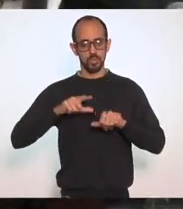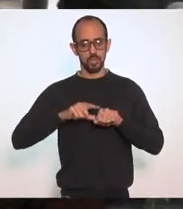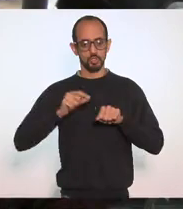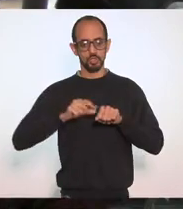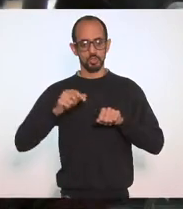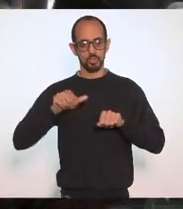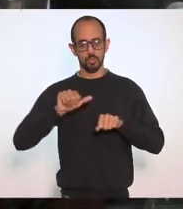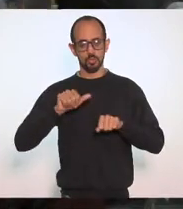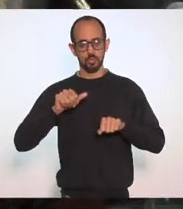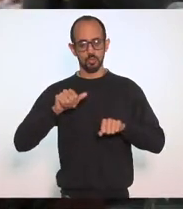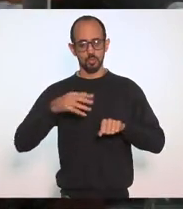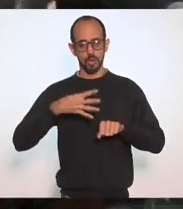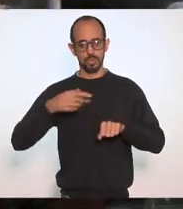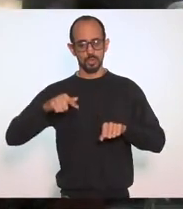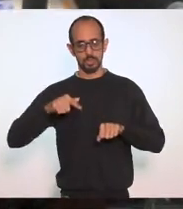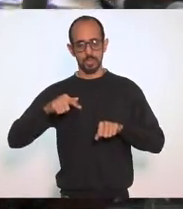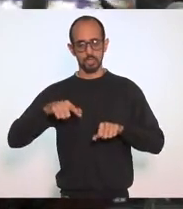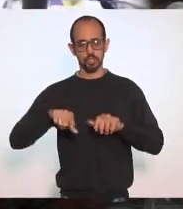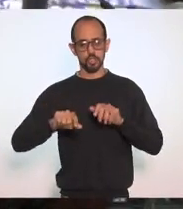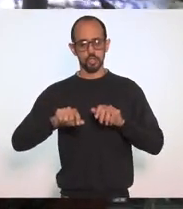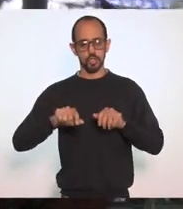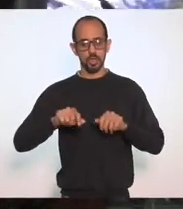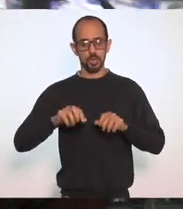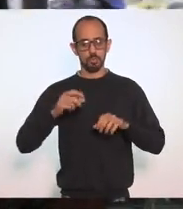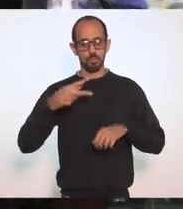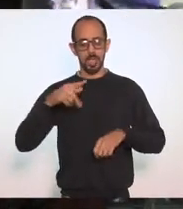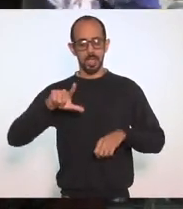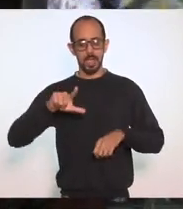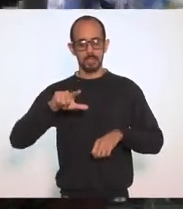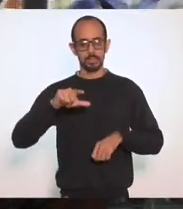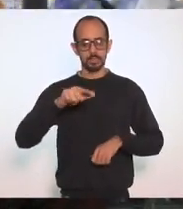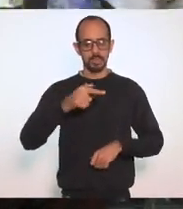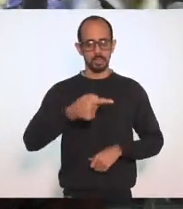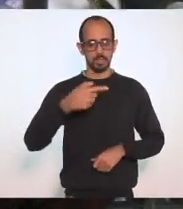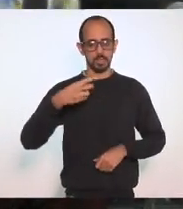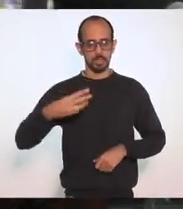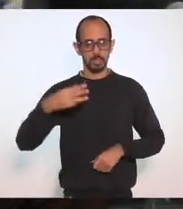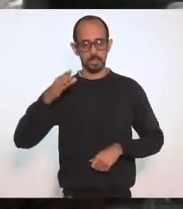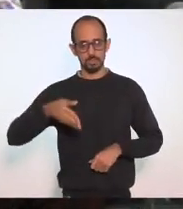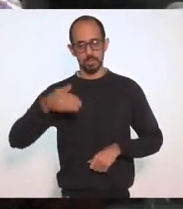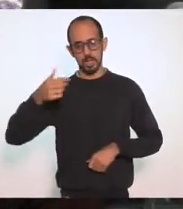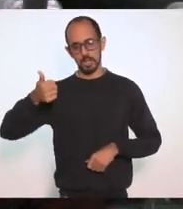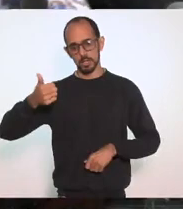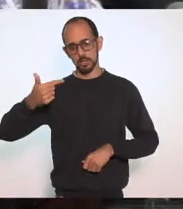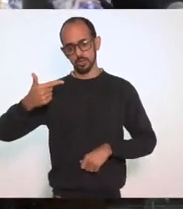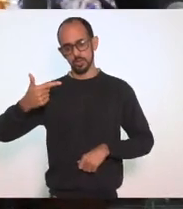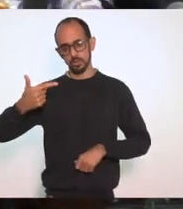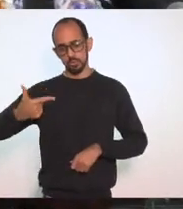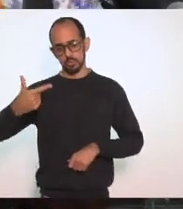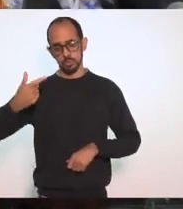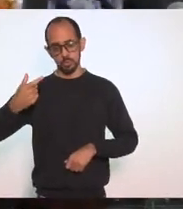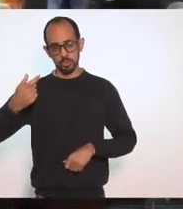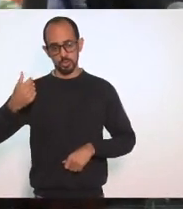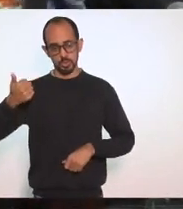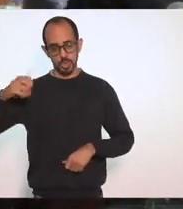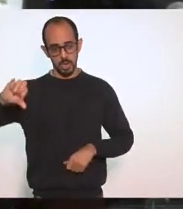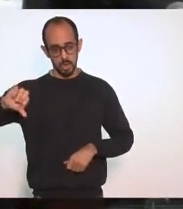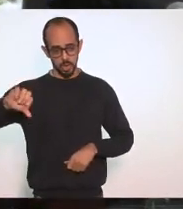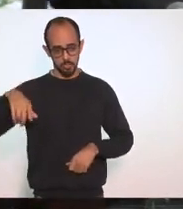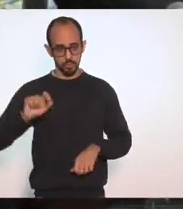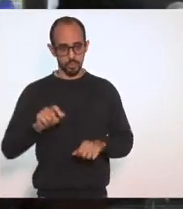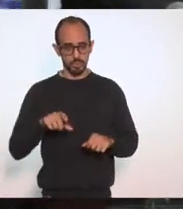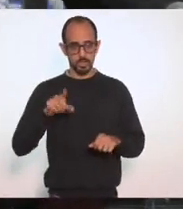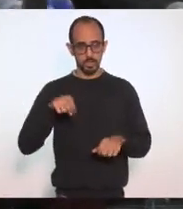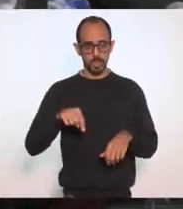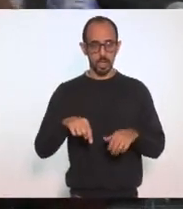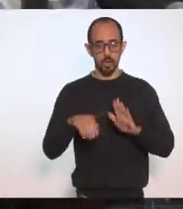Primeira discussão Projeto de lei 1273 De 19 De autoria Do deputado Marcelo Dino Que institui O programa estadual